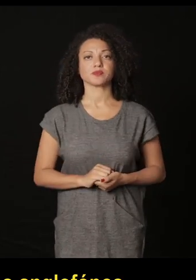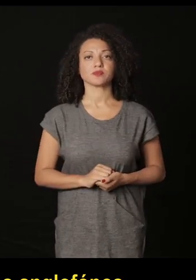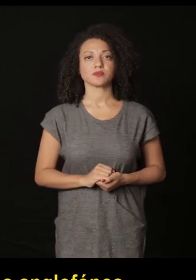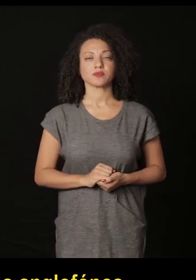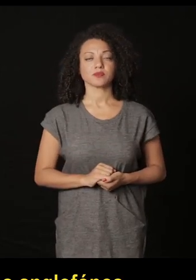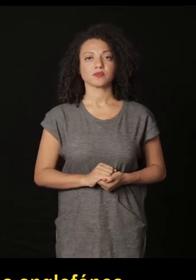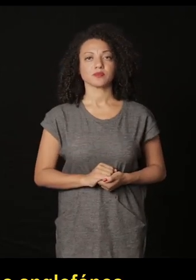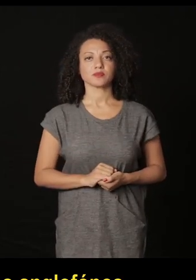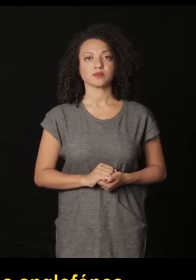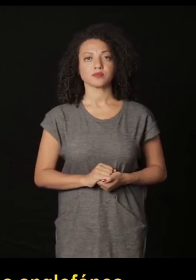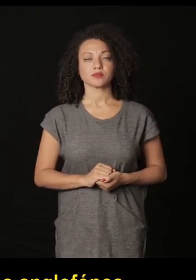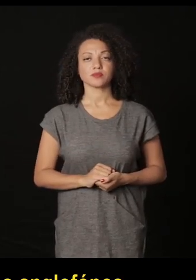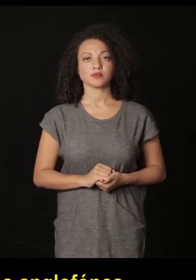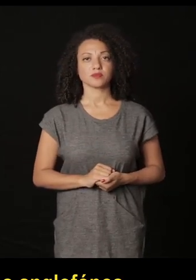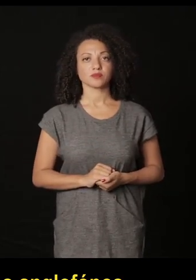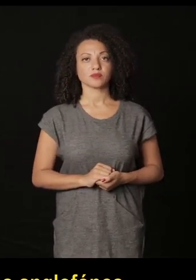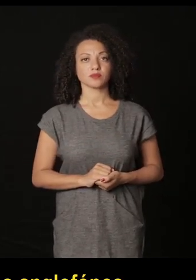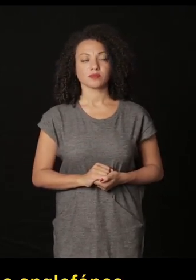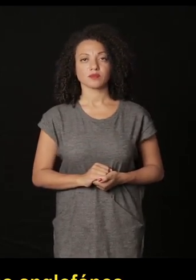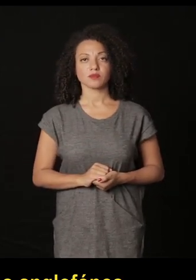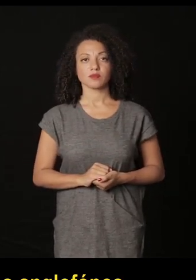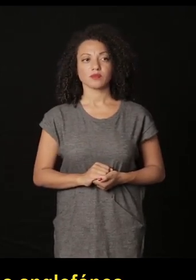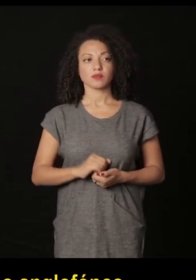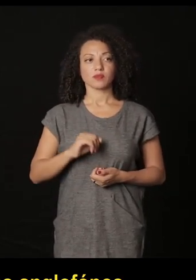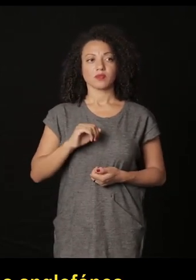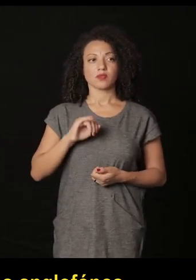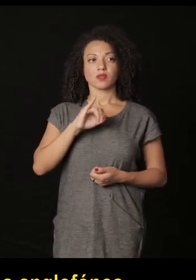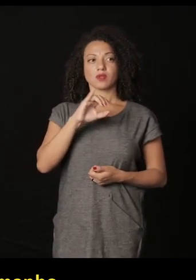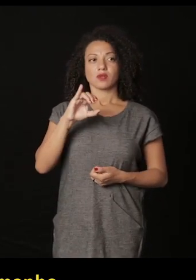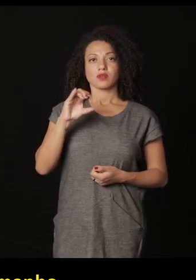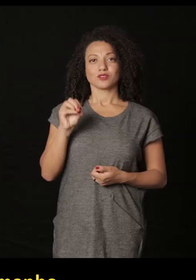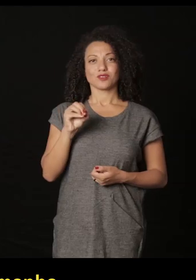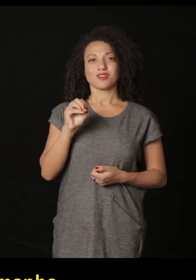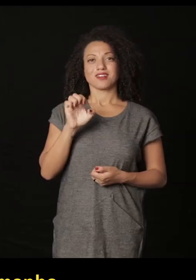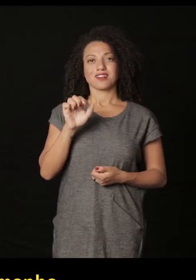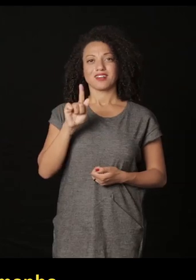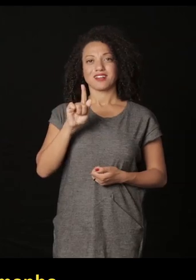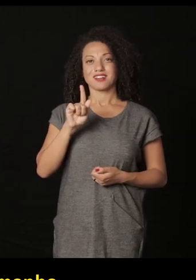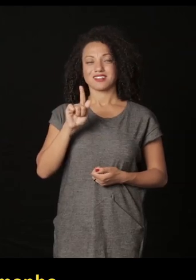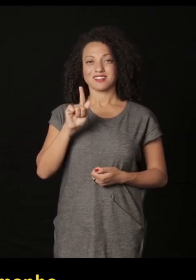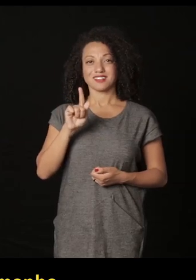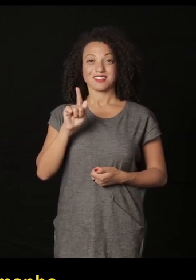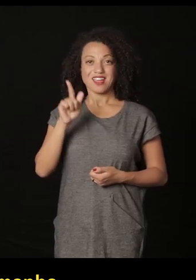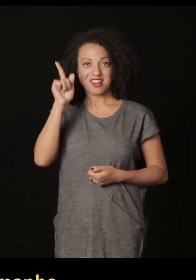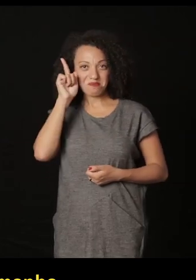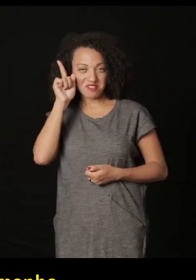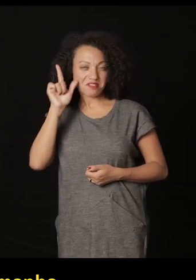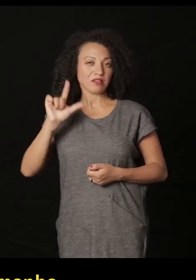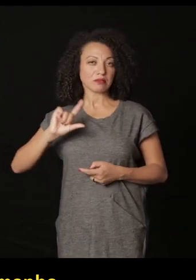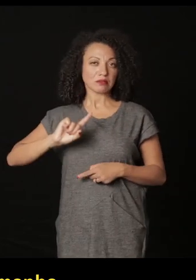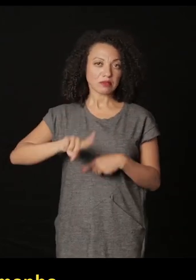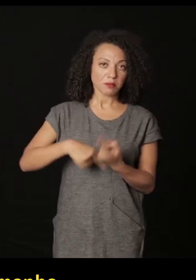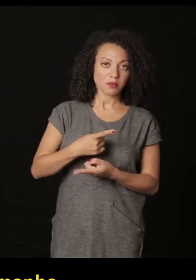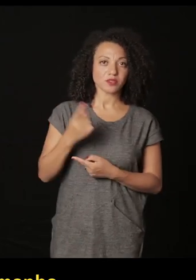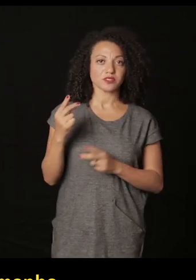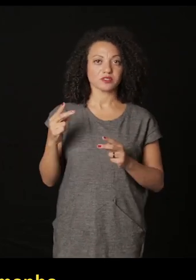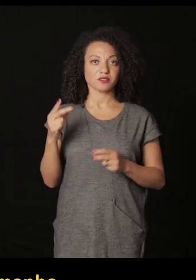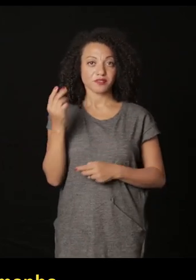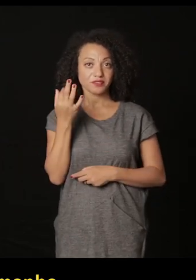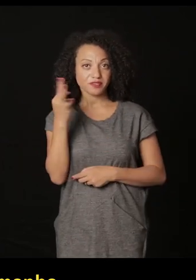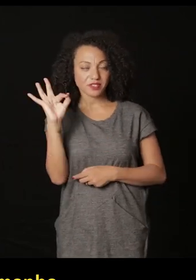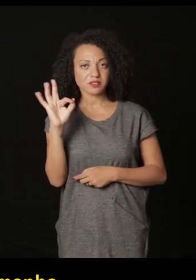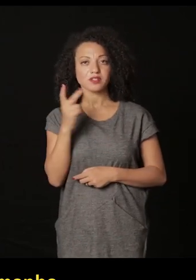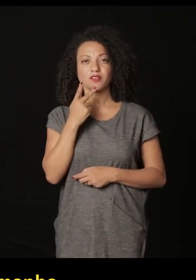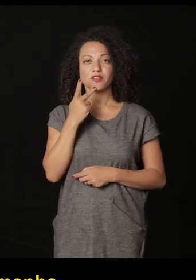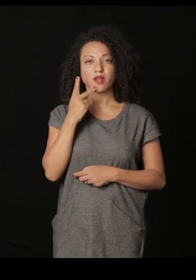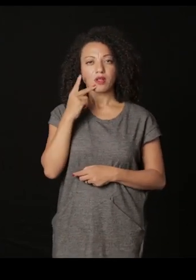anglofones hablan de visual culture que chegou mais tarde na Alemanha e mais tarde